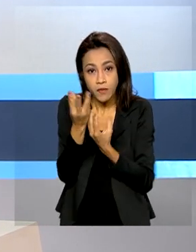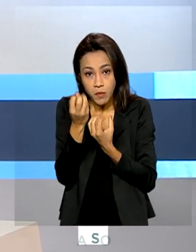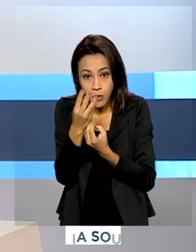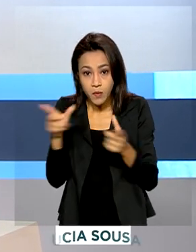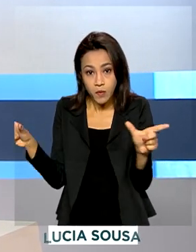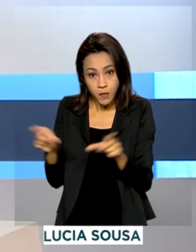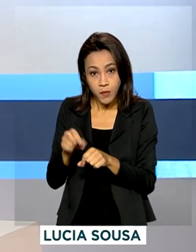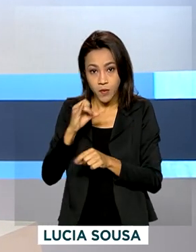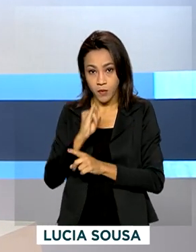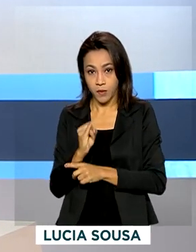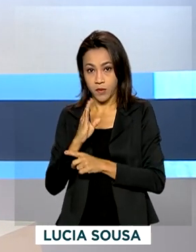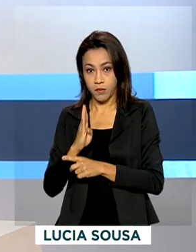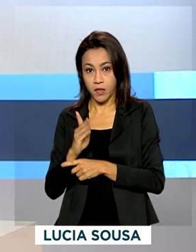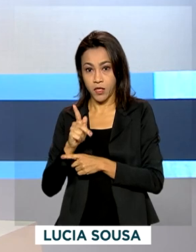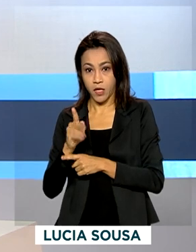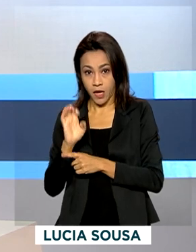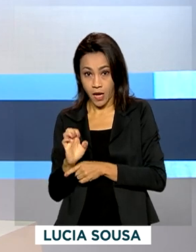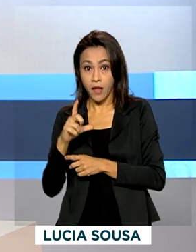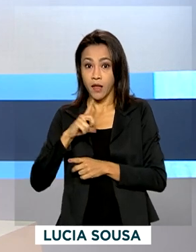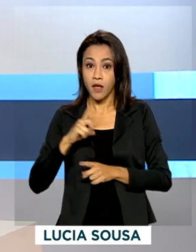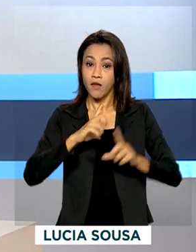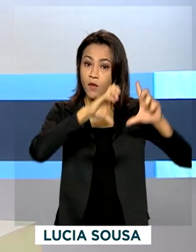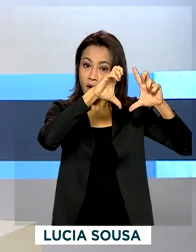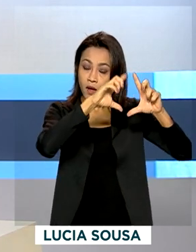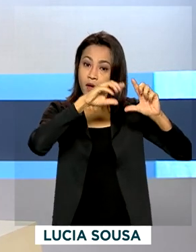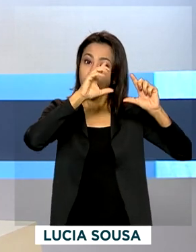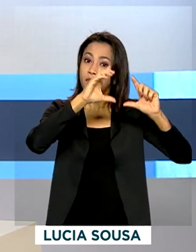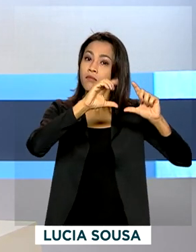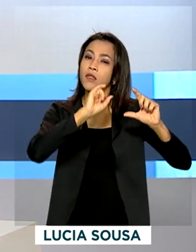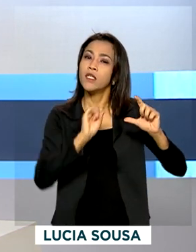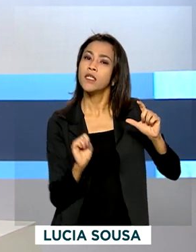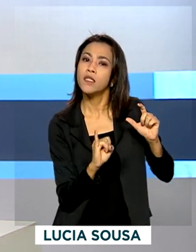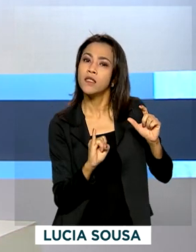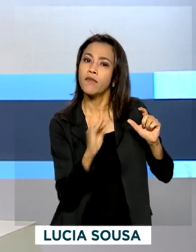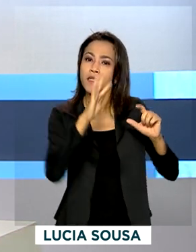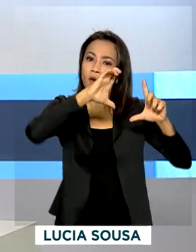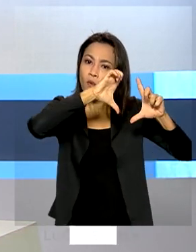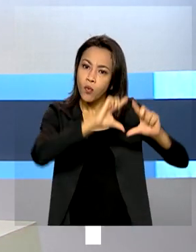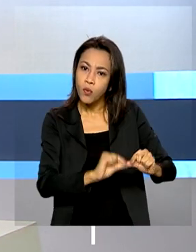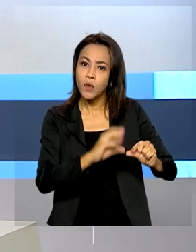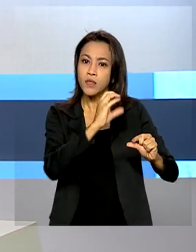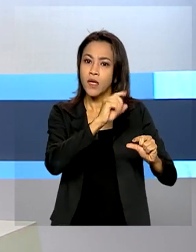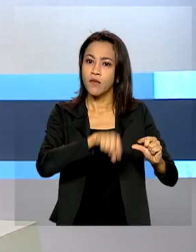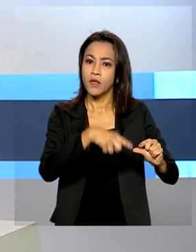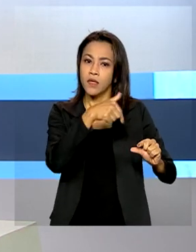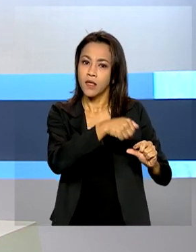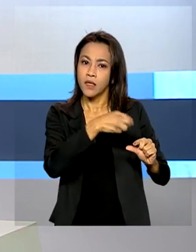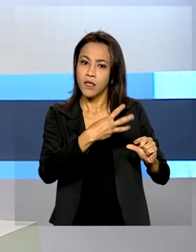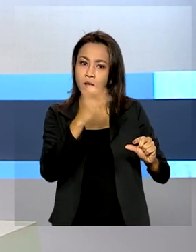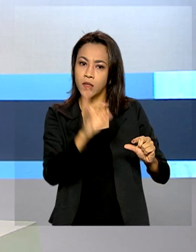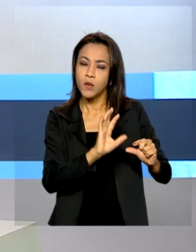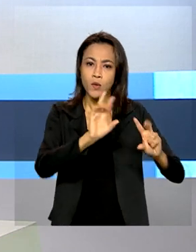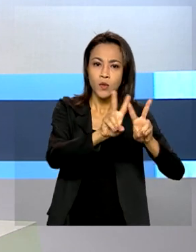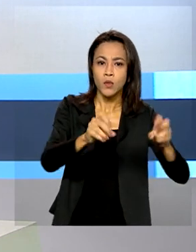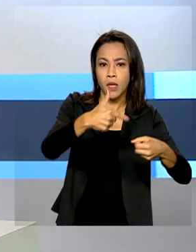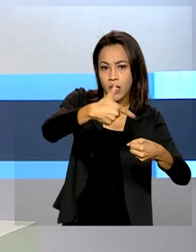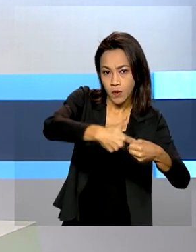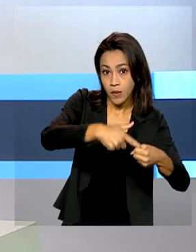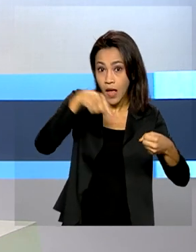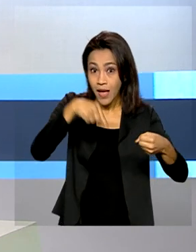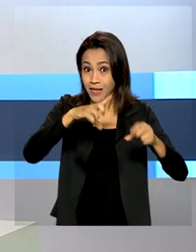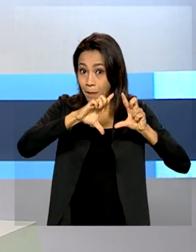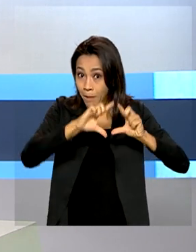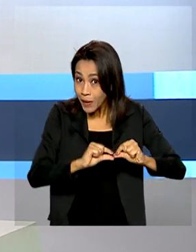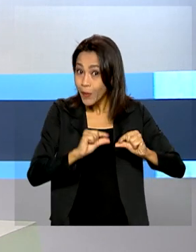registra deflação de 0,73% puxada pela gasolina. É a menor taxa da